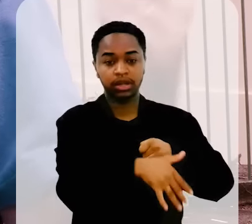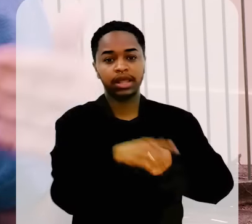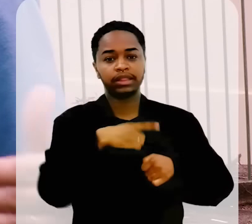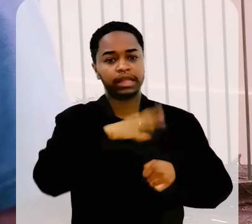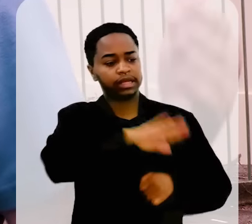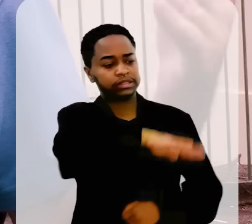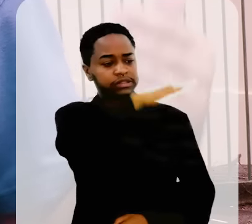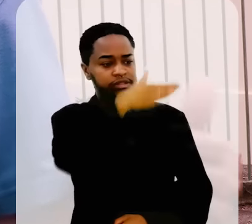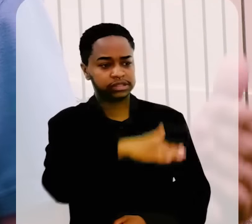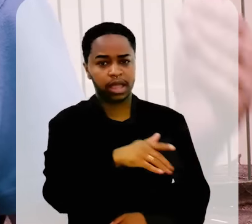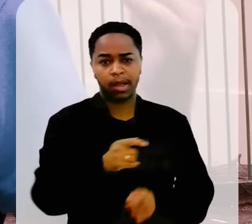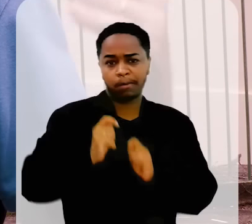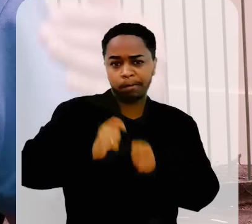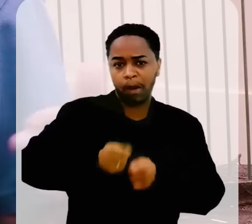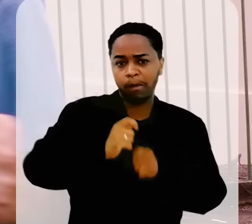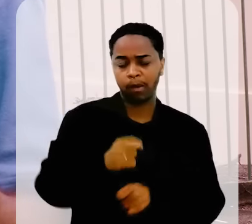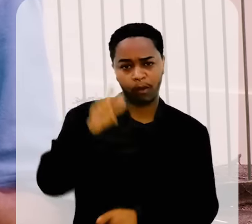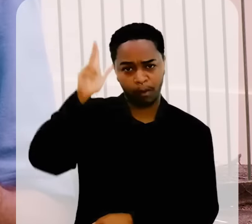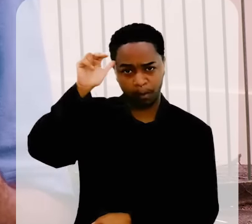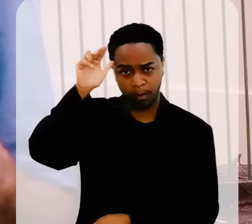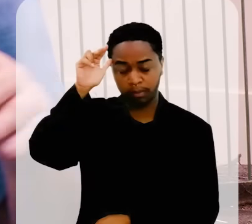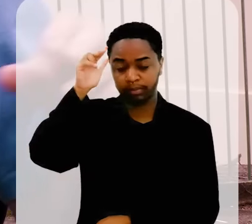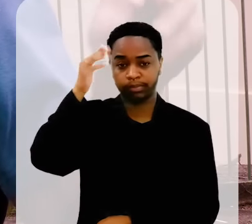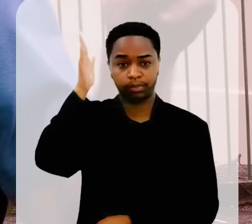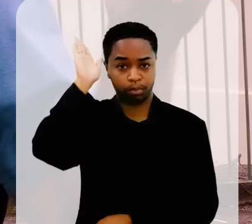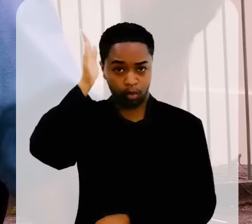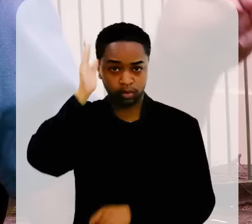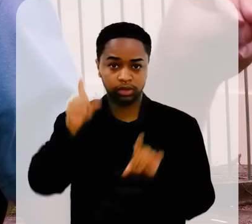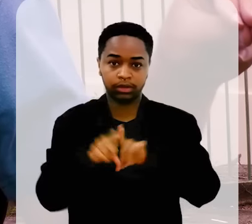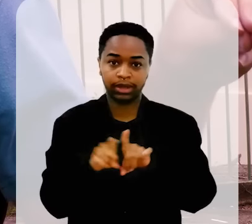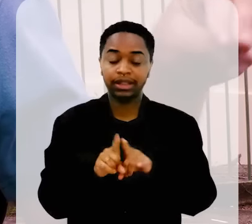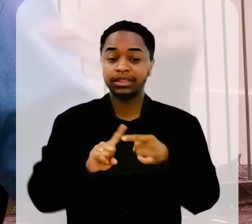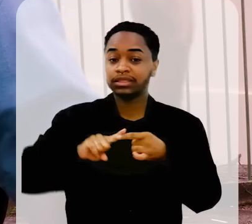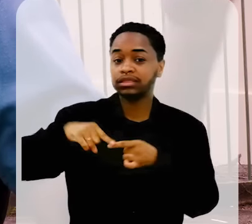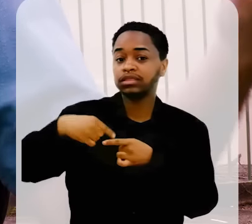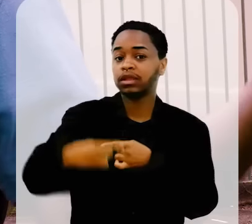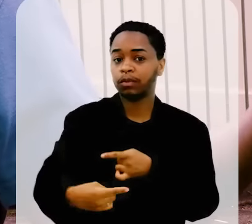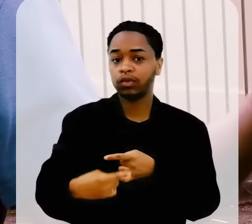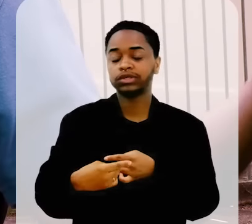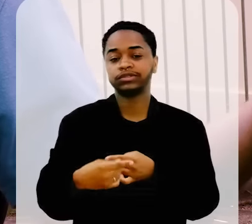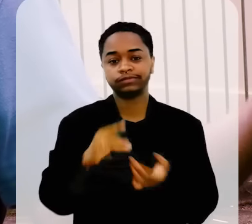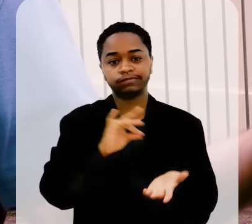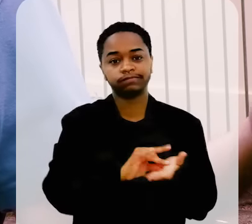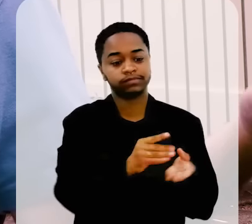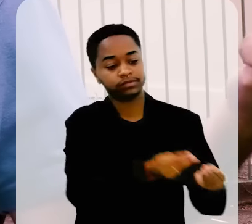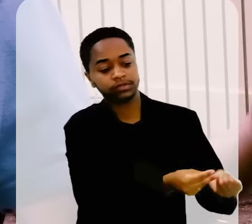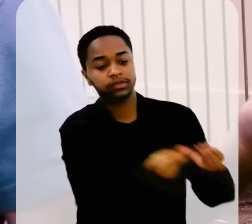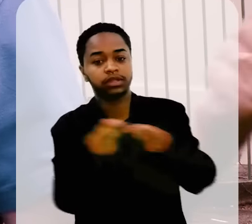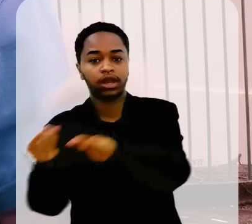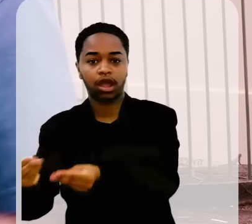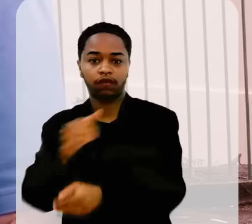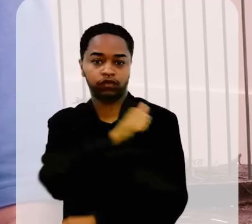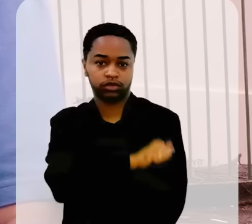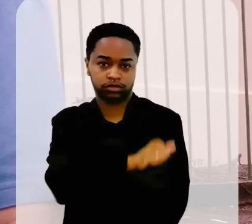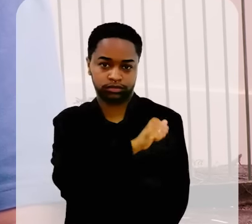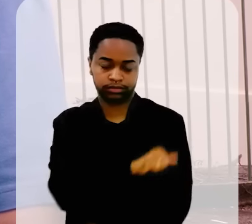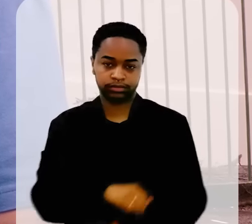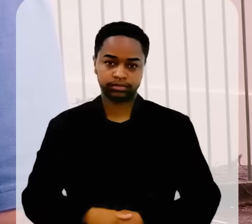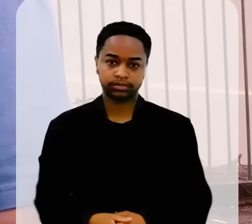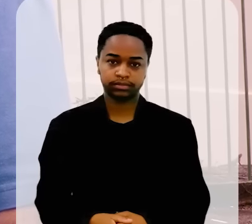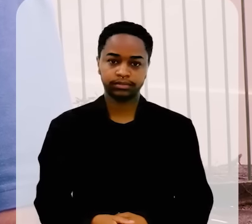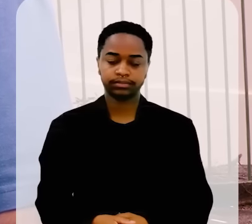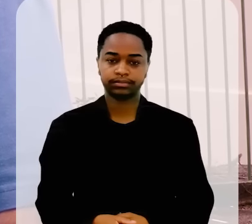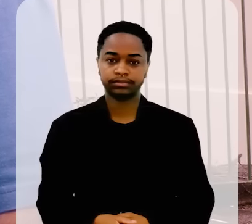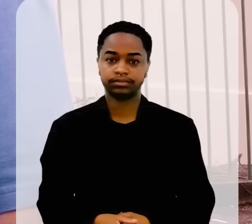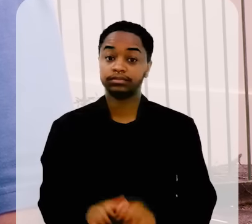no lombo dos burros, dos animais. E lá embaixo é que, então, ia para o porto do Rio de Janeiro.